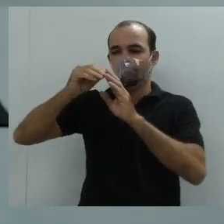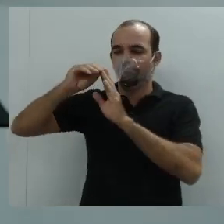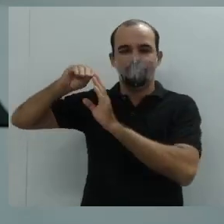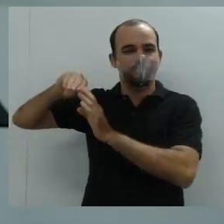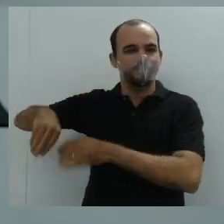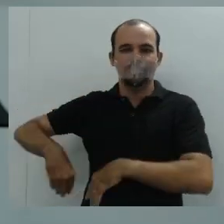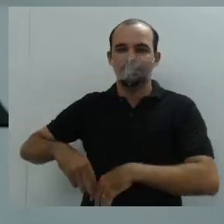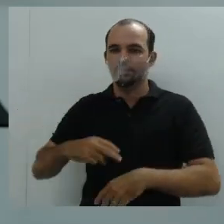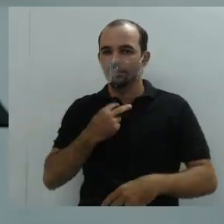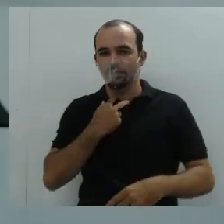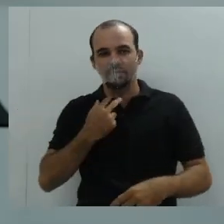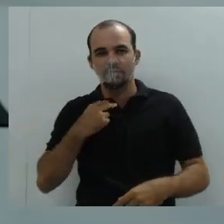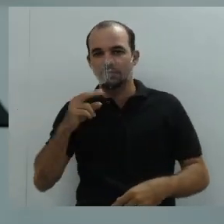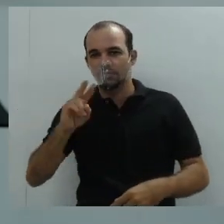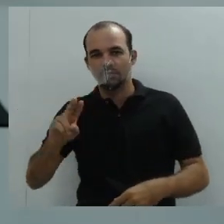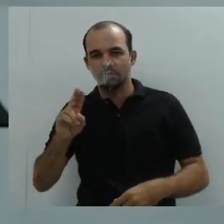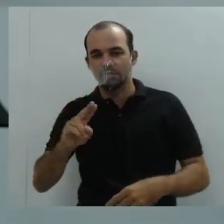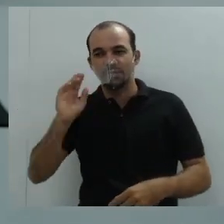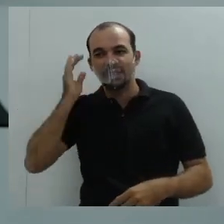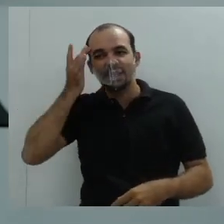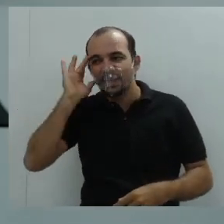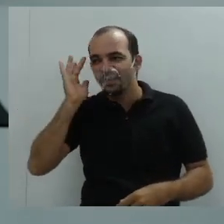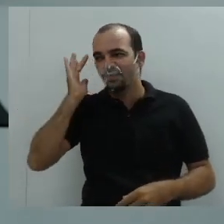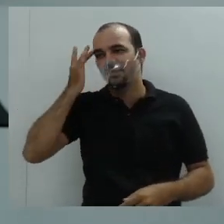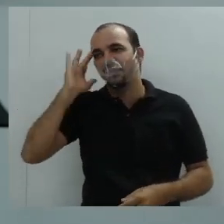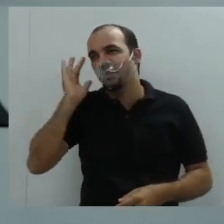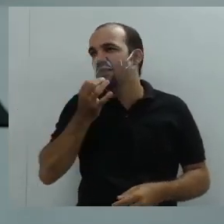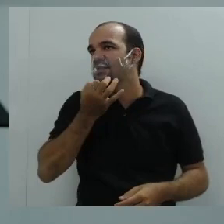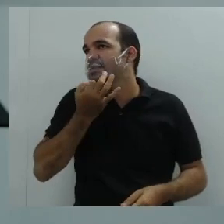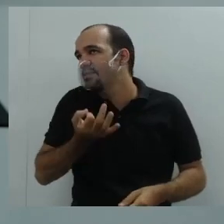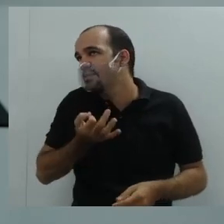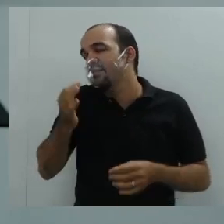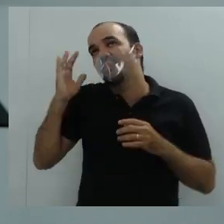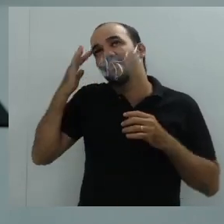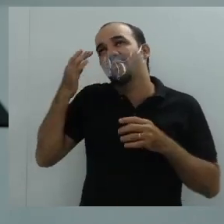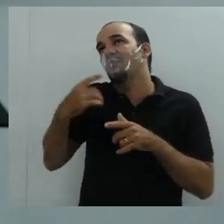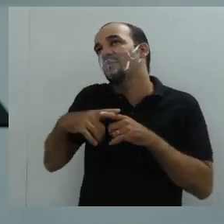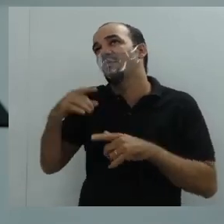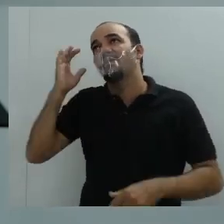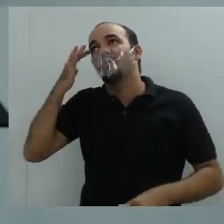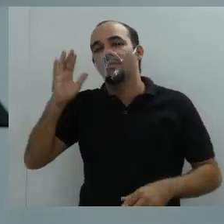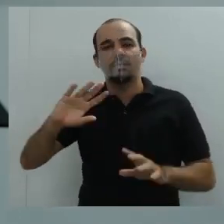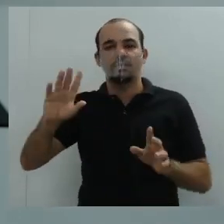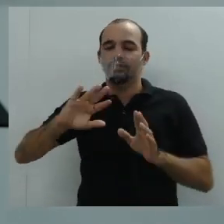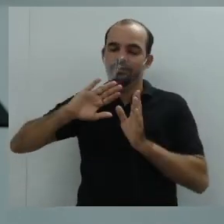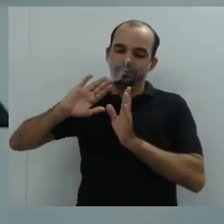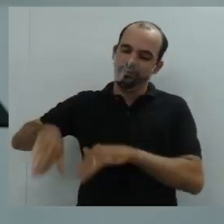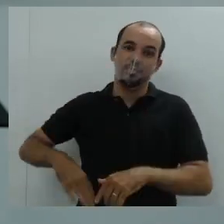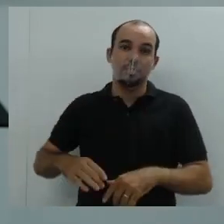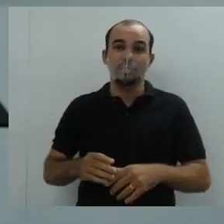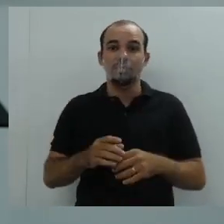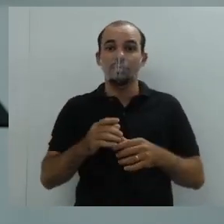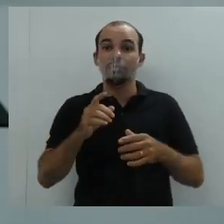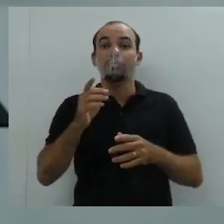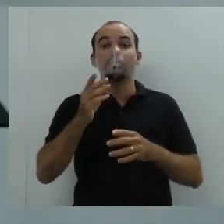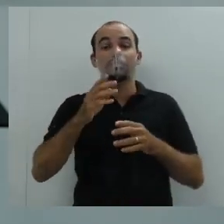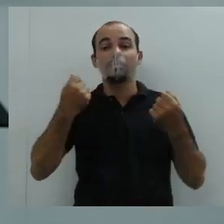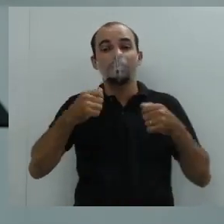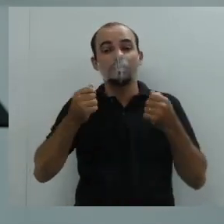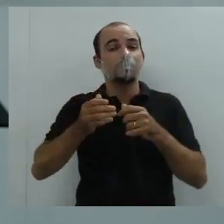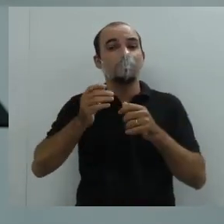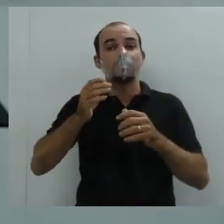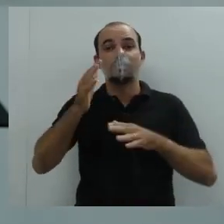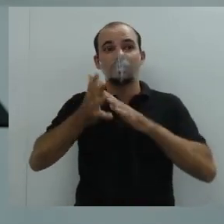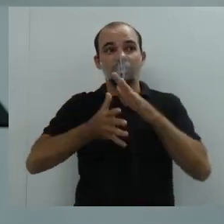mundo quer dar sua opinião. Só que, quando eu começo a escrever, um aluno dedicado de Pernambuco, da rede